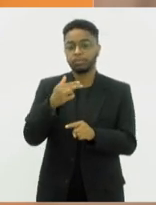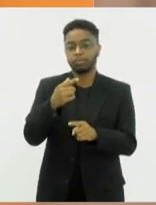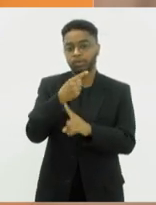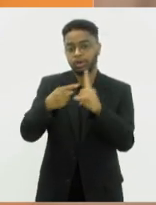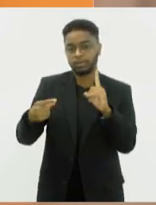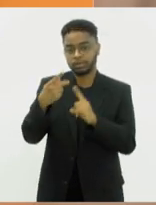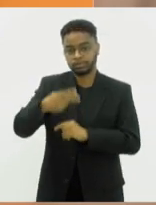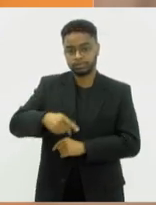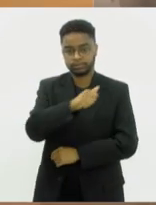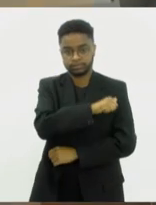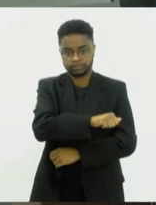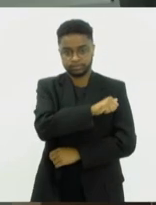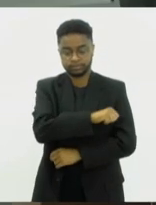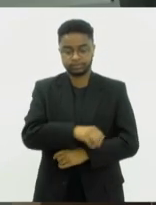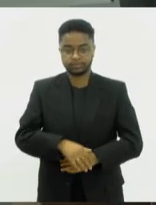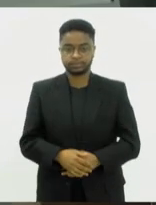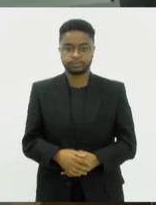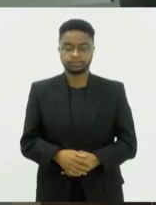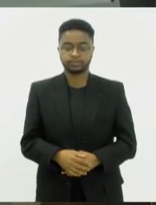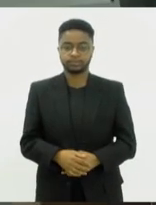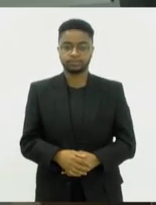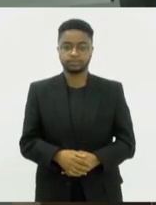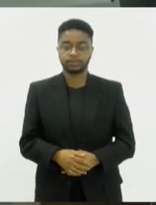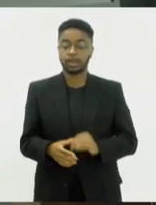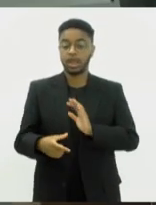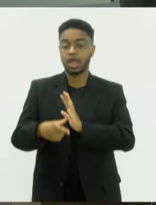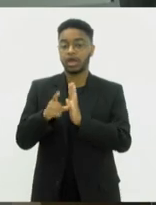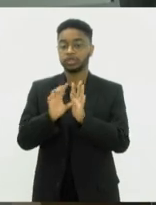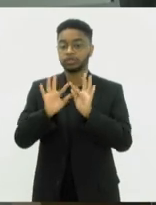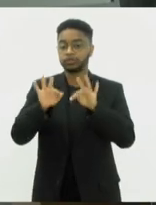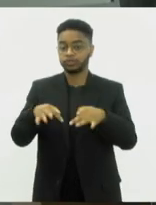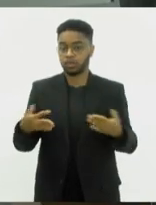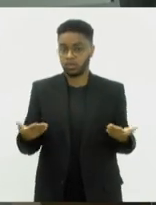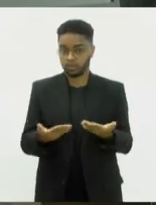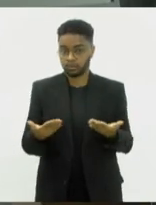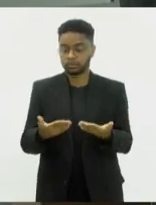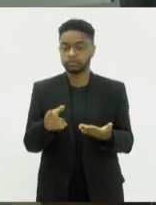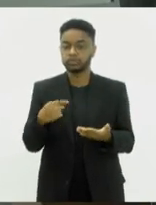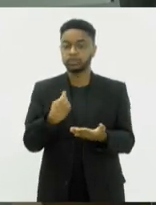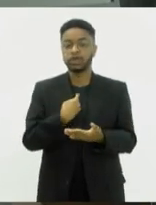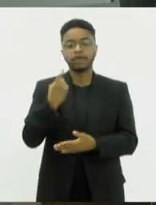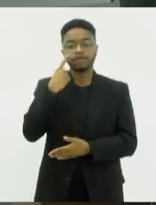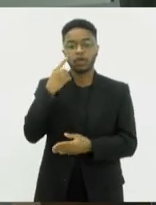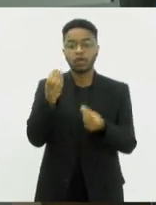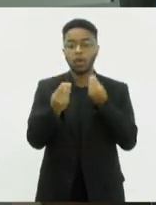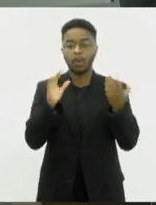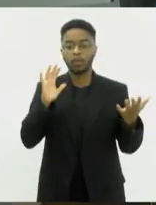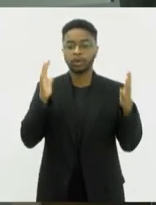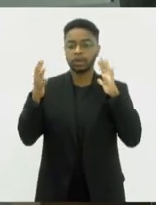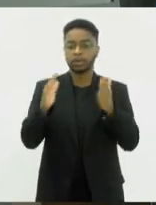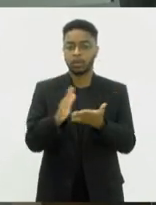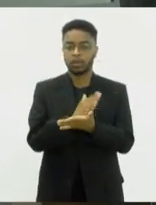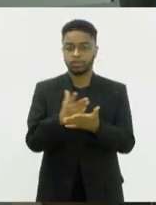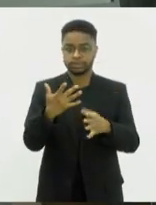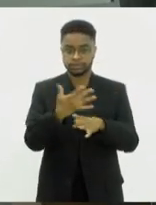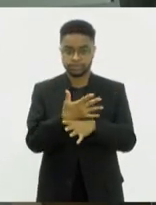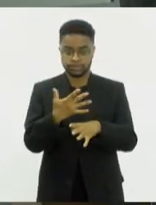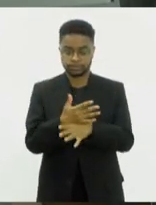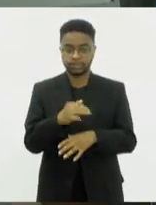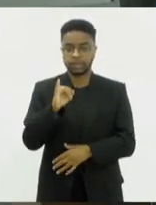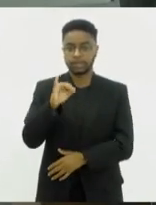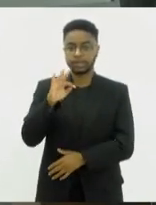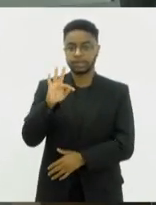de Janeiro. E antes de encerrar a edição de hoje, vamos dar aquele giro pelo tempo em algumas cidades do Estado. Em